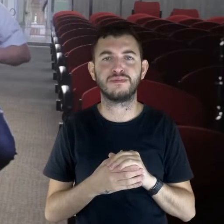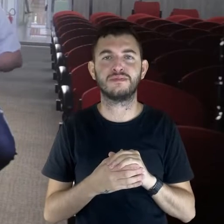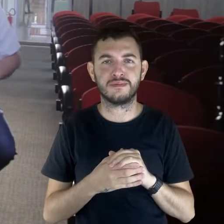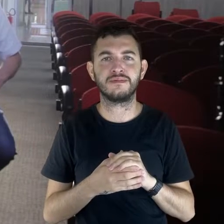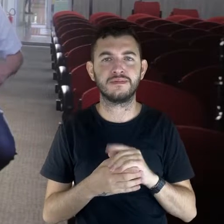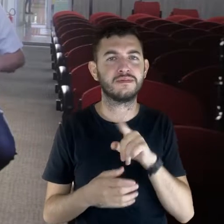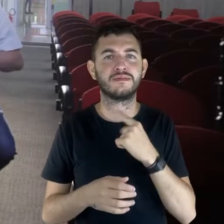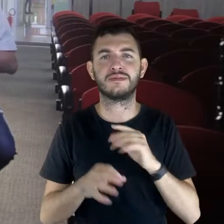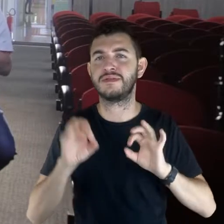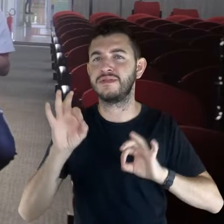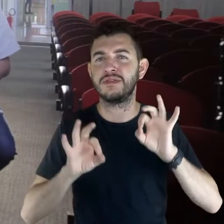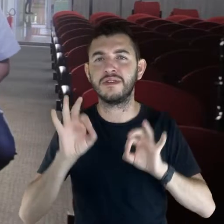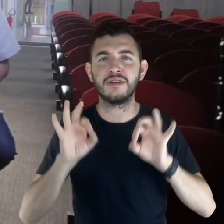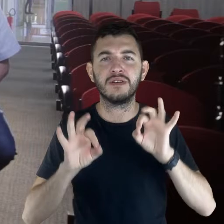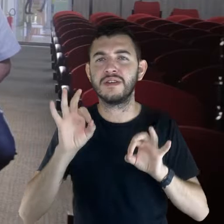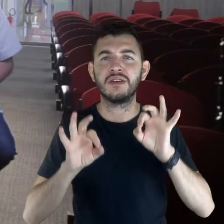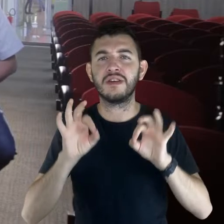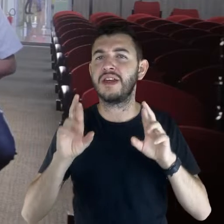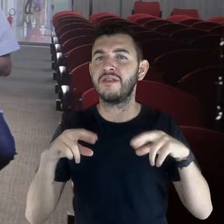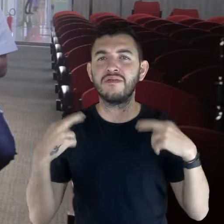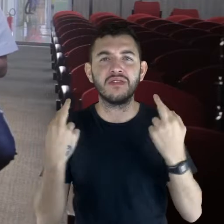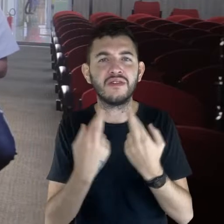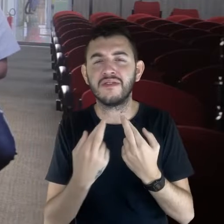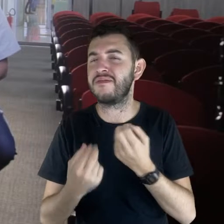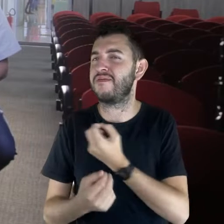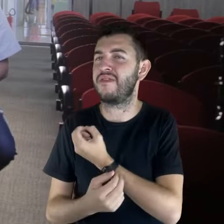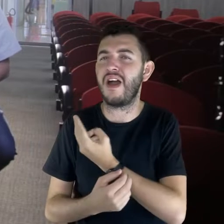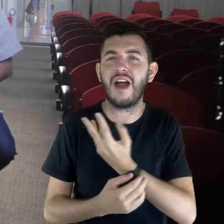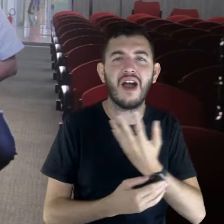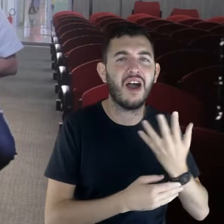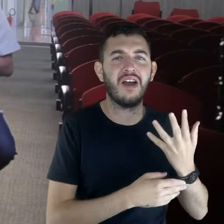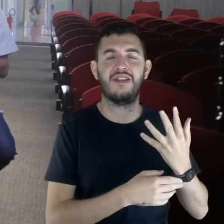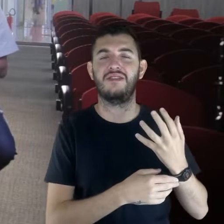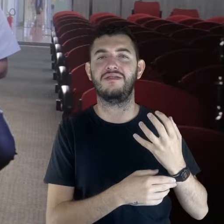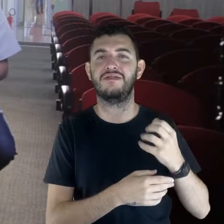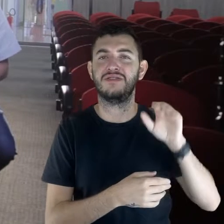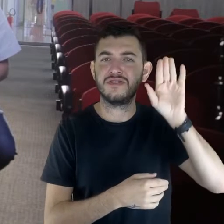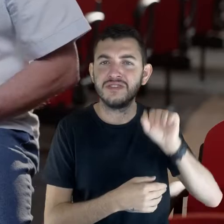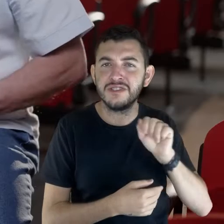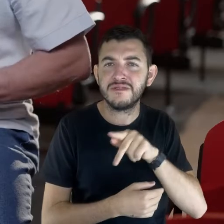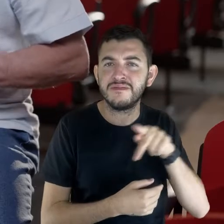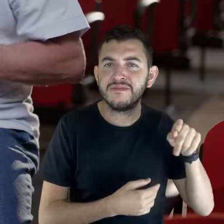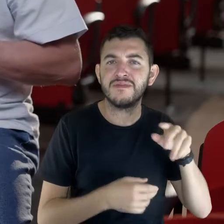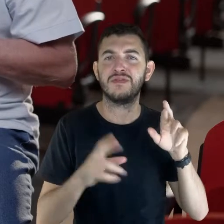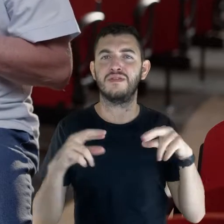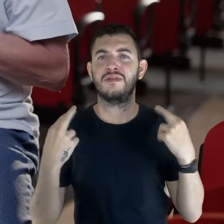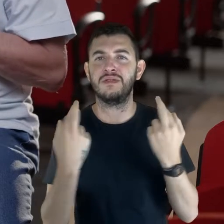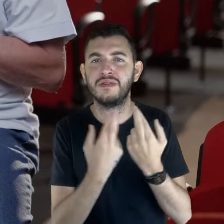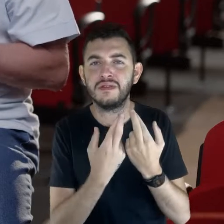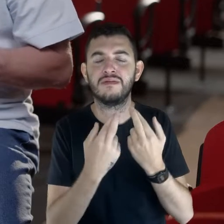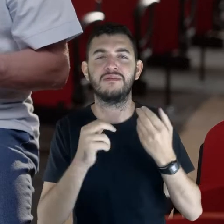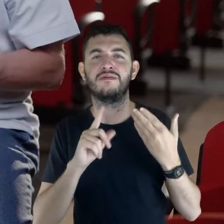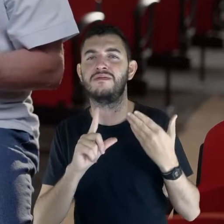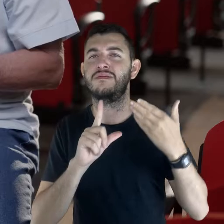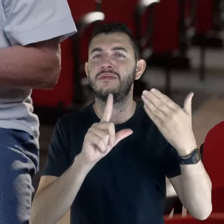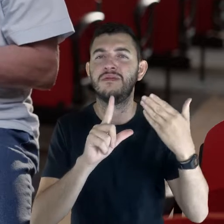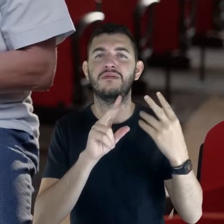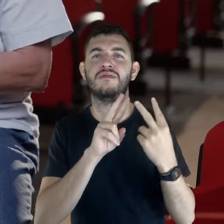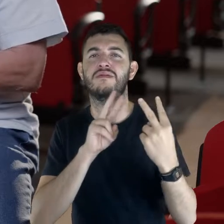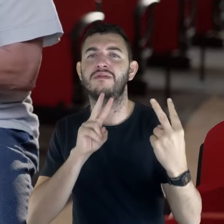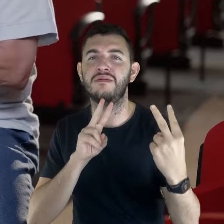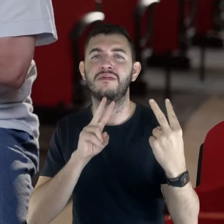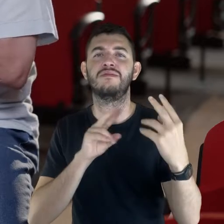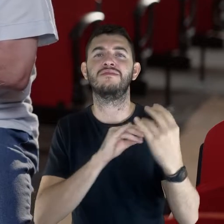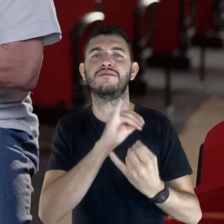mais de uma centena de plenárias com os professores. Nós fizemos assembleias